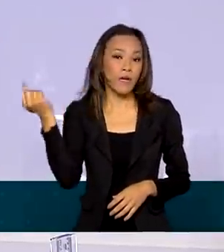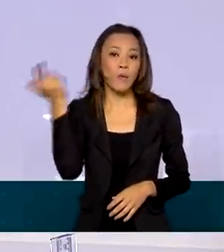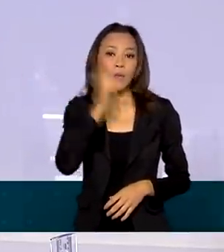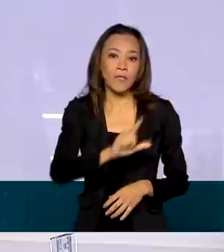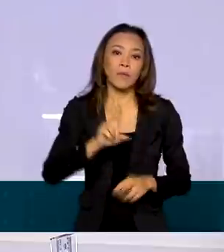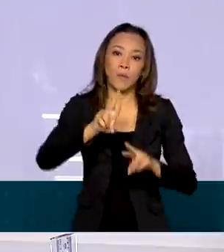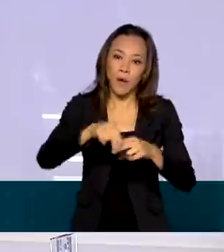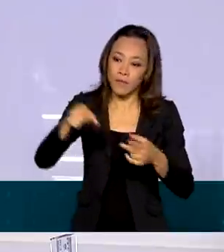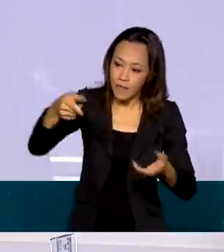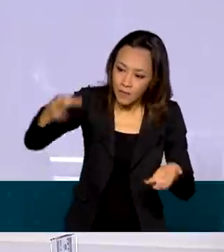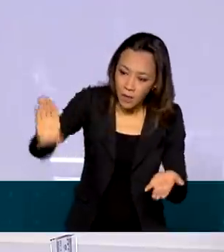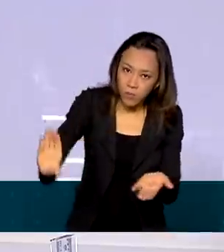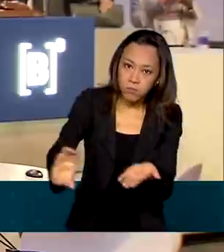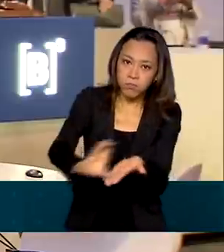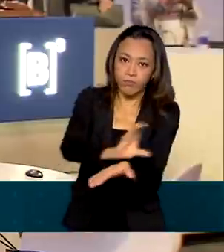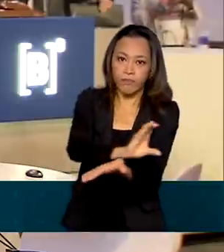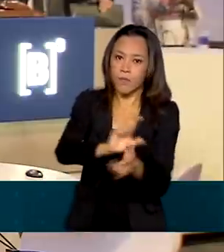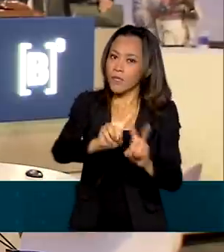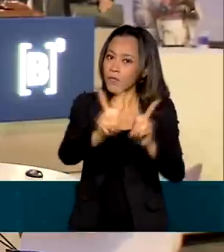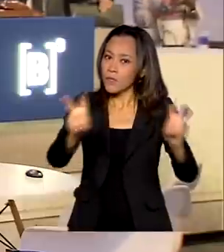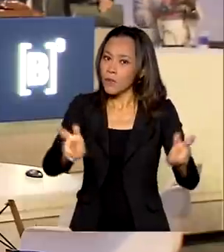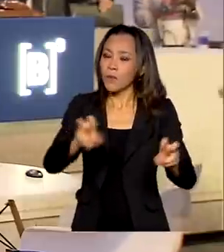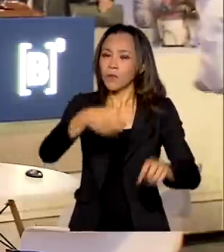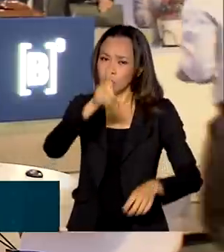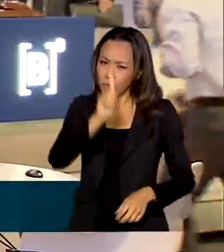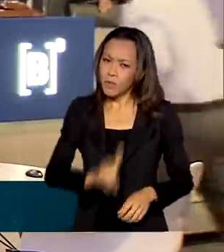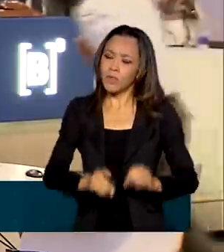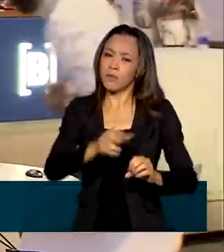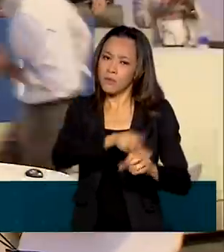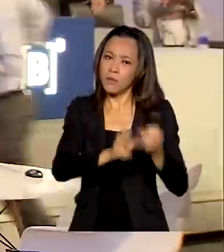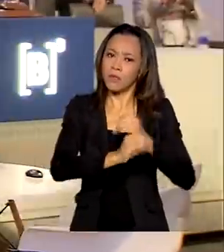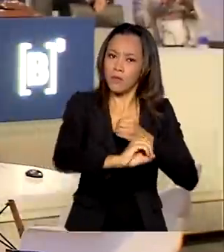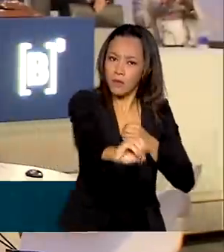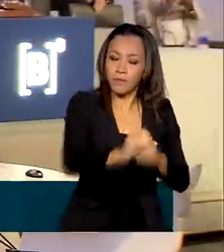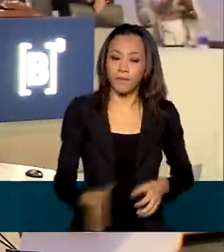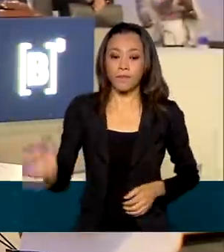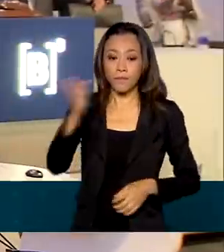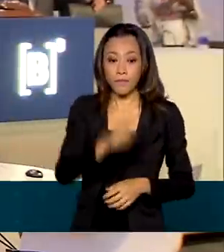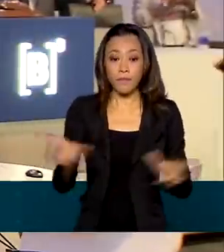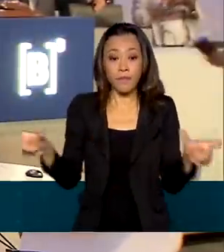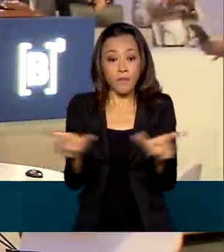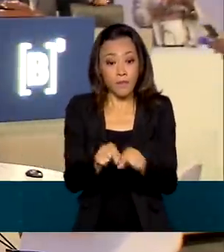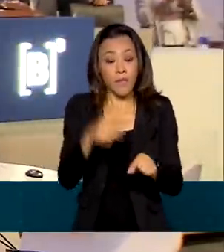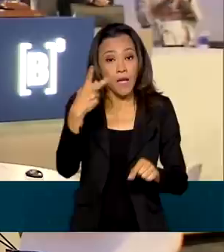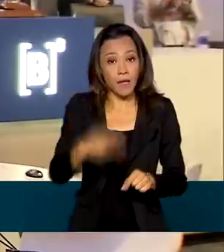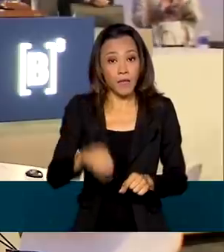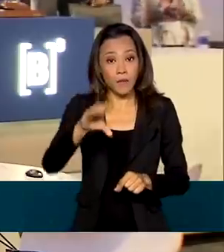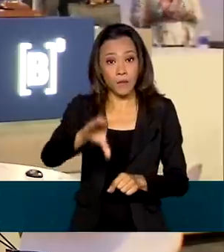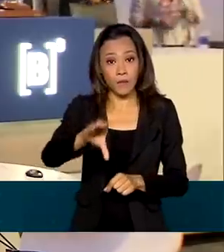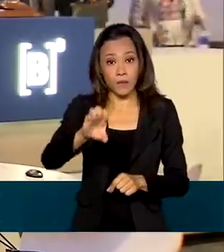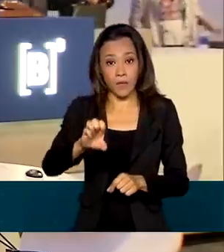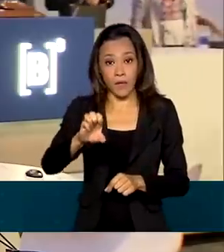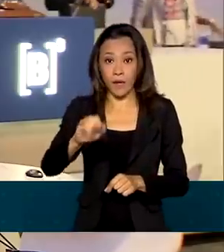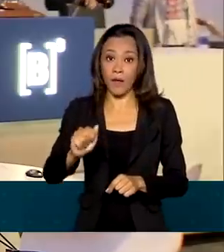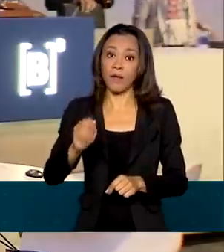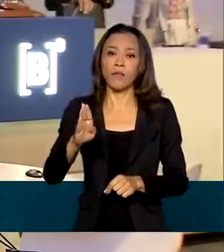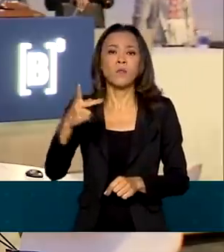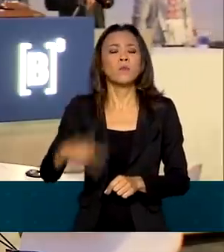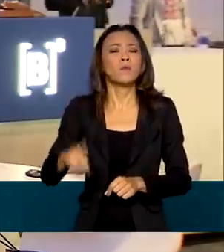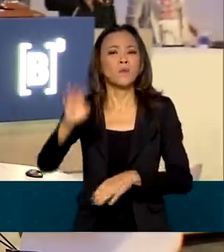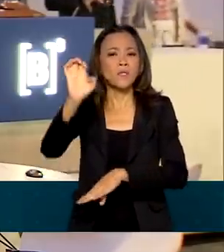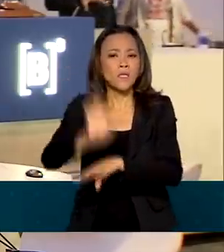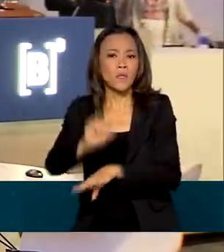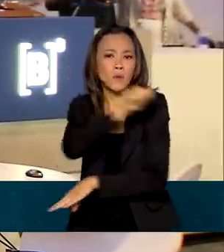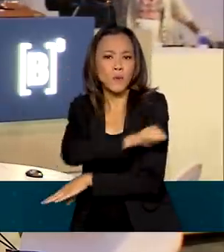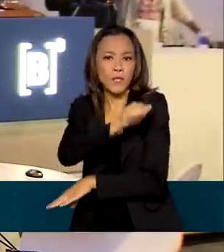É sobre dignidade, sobre saúde. O leilão da Companhia Estadual de Águas e Esgotos do Rio de Janeiro, aqui na Bolsa de Valores de São Paulo, teve